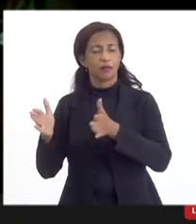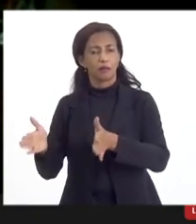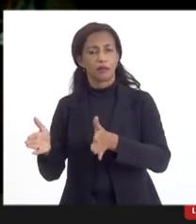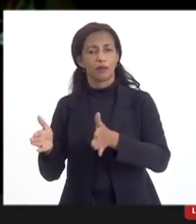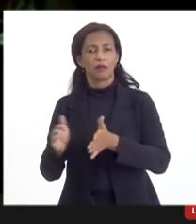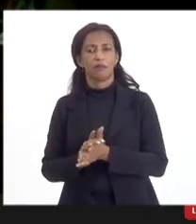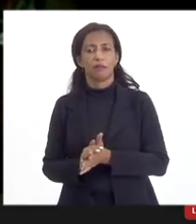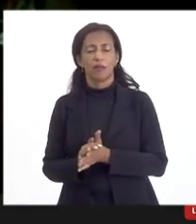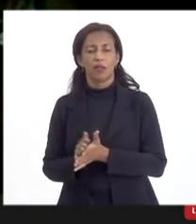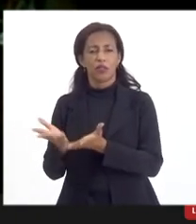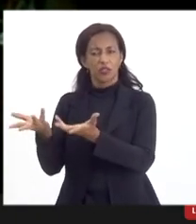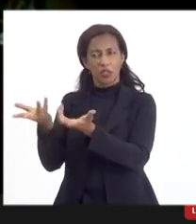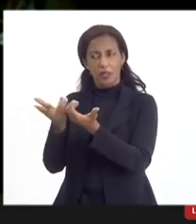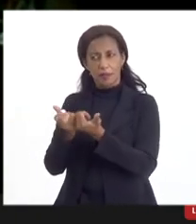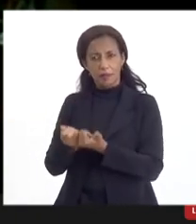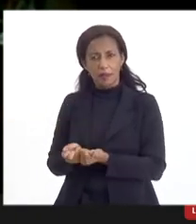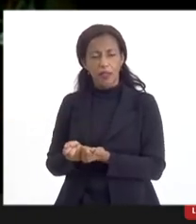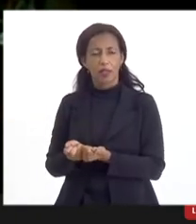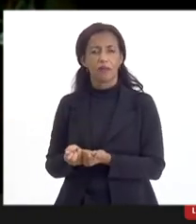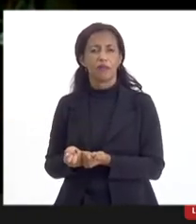recebíveis,